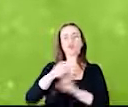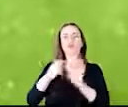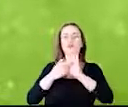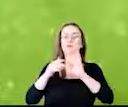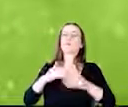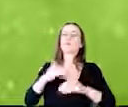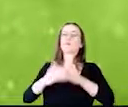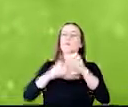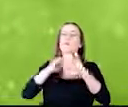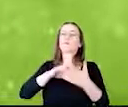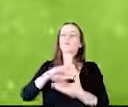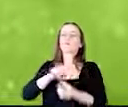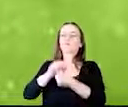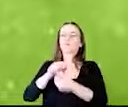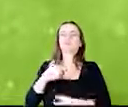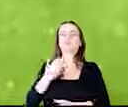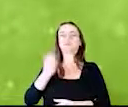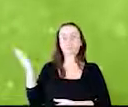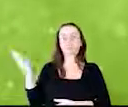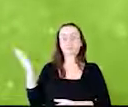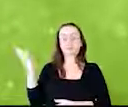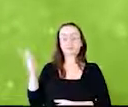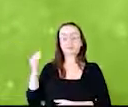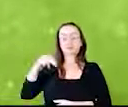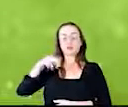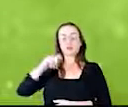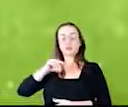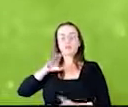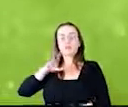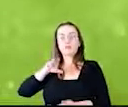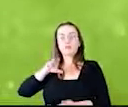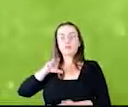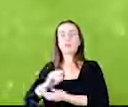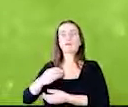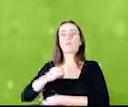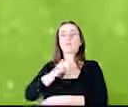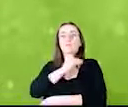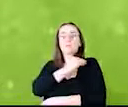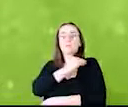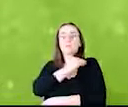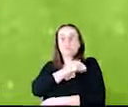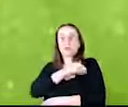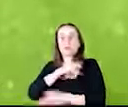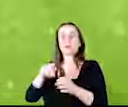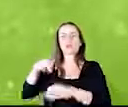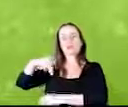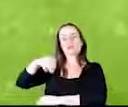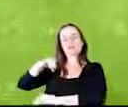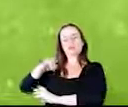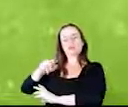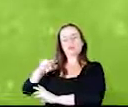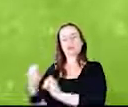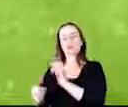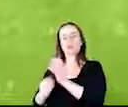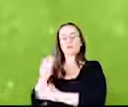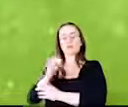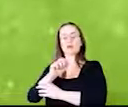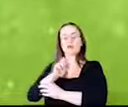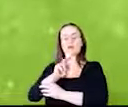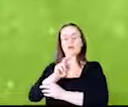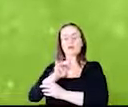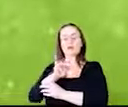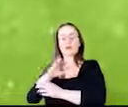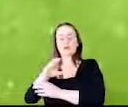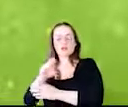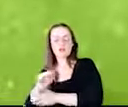Isso aqui é a nodulação, a fixação biológica de nitrogênio. Nitrogênio, a produção da ureia, dos adubos nitrogenados,